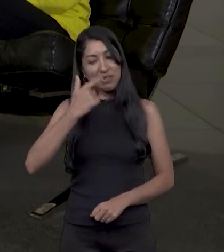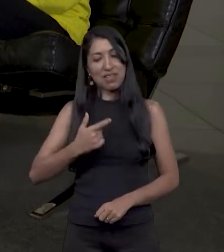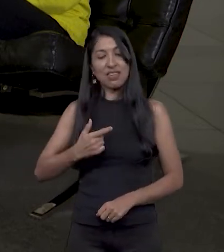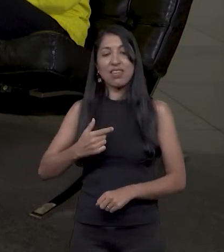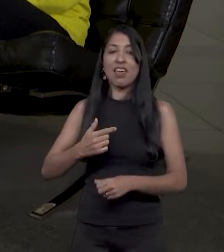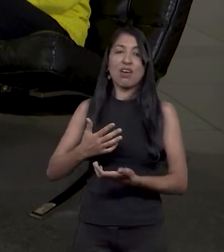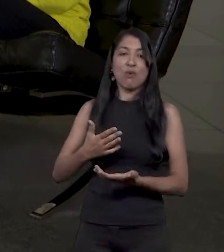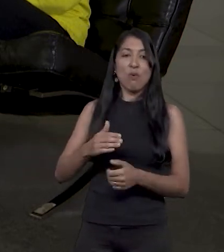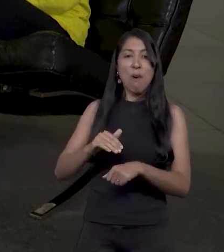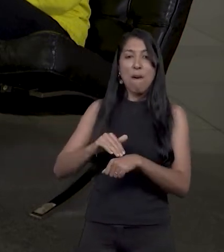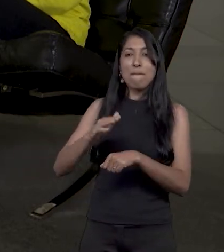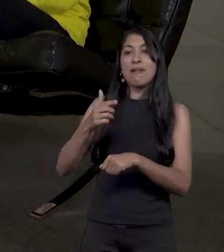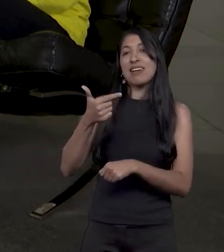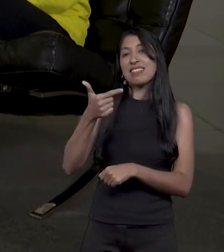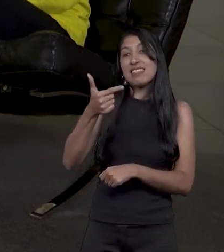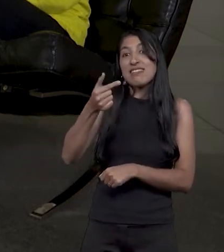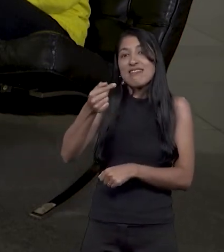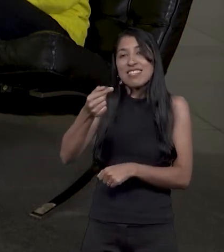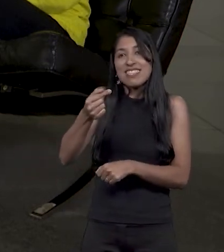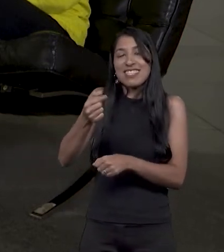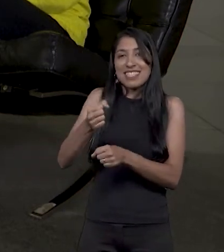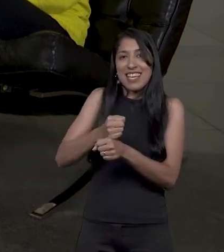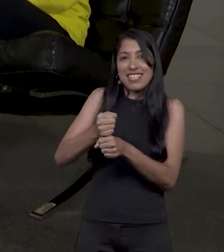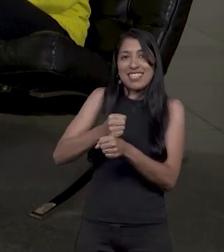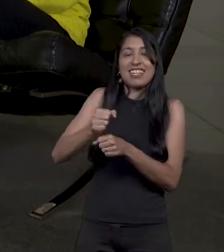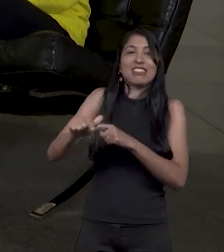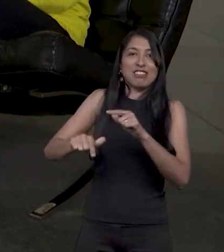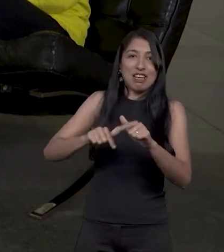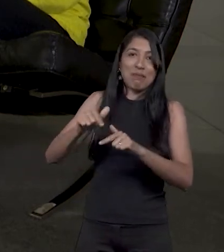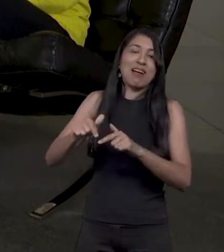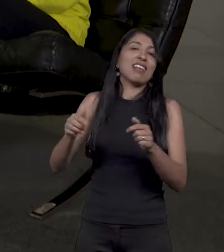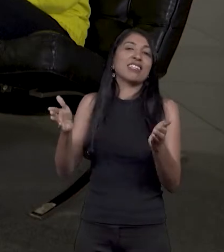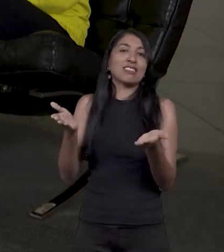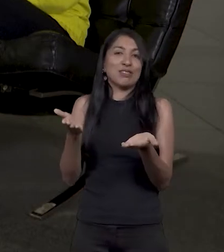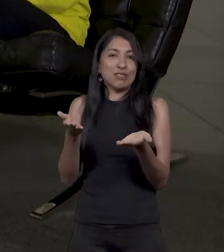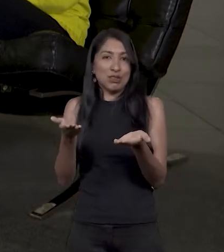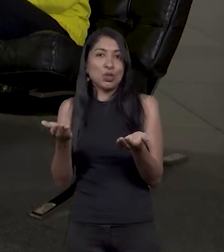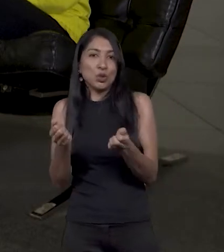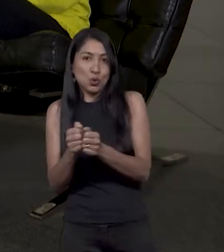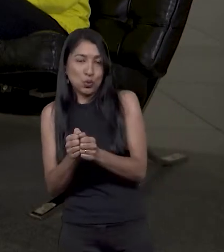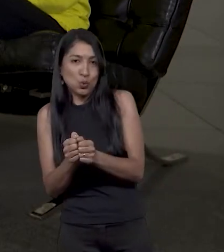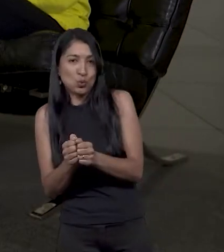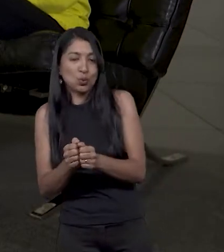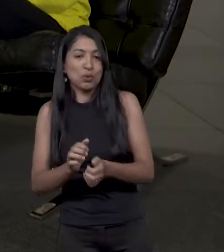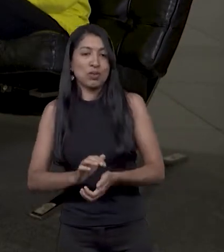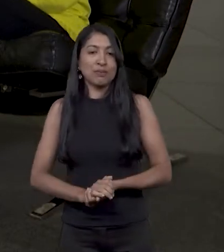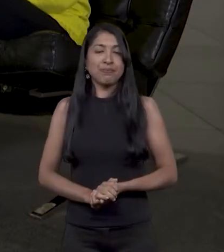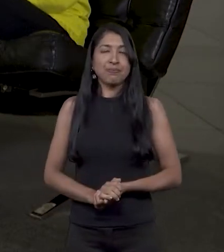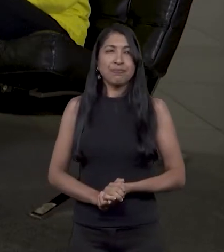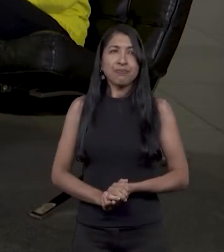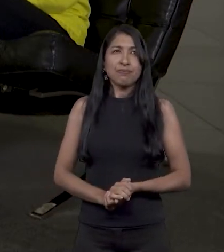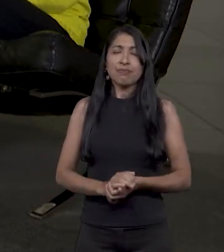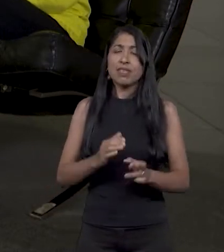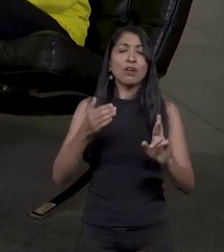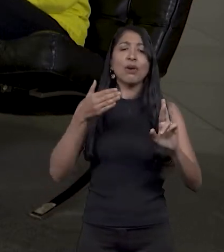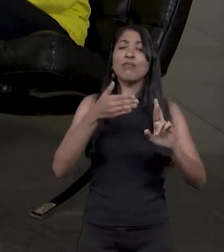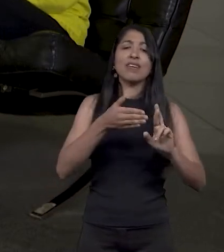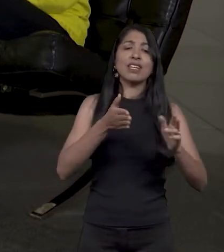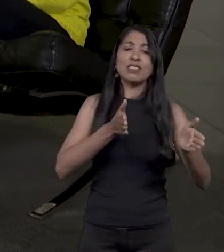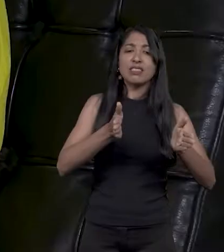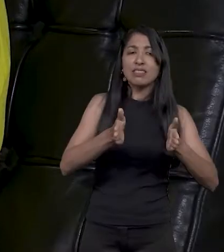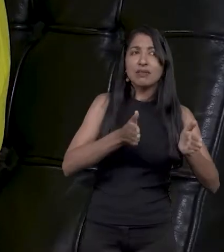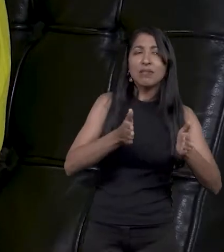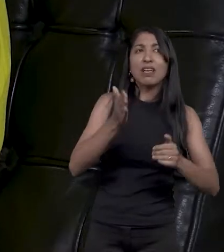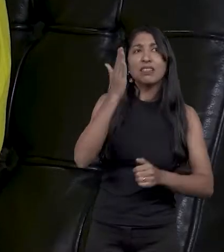27 aninhos. Dinorah, então, em termos de acessibilidade, considerando que a biblioteca foi